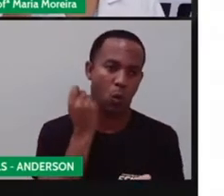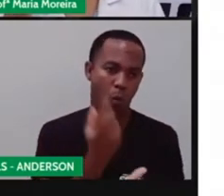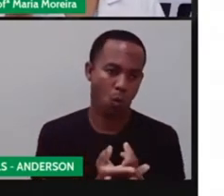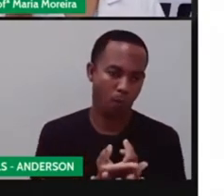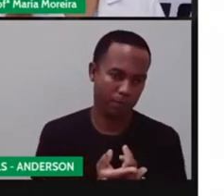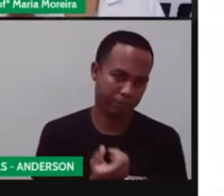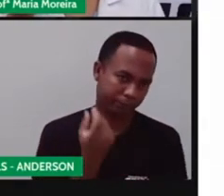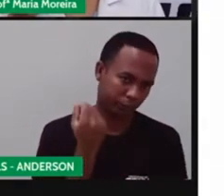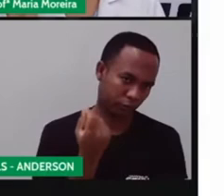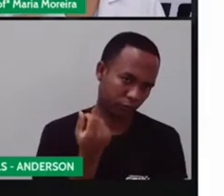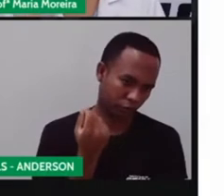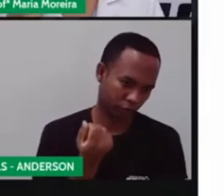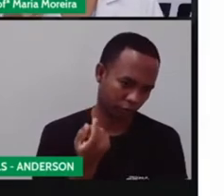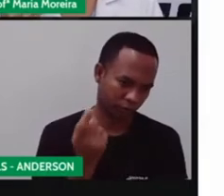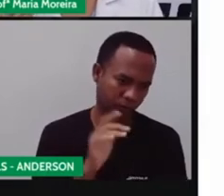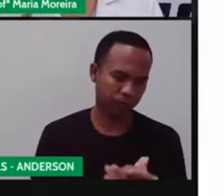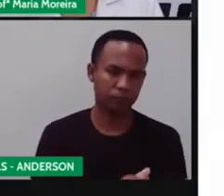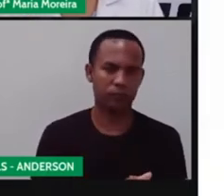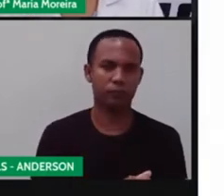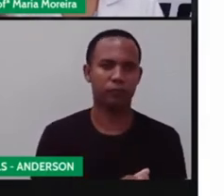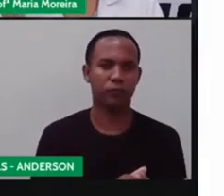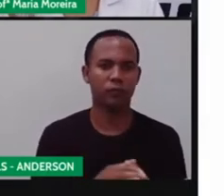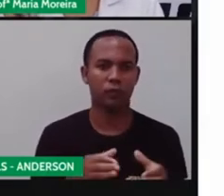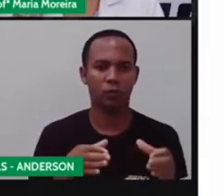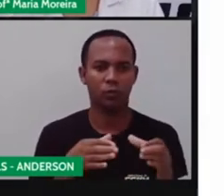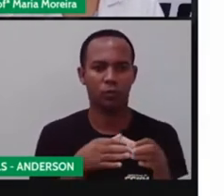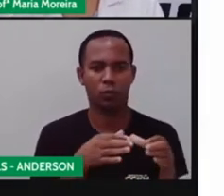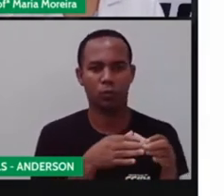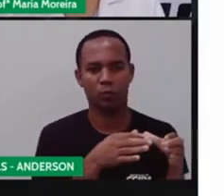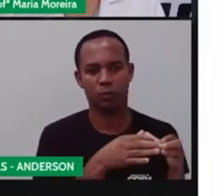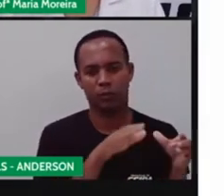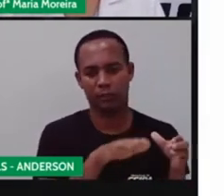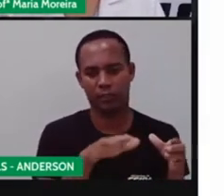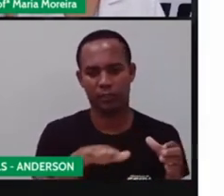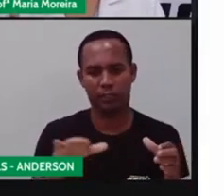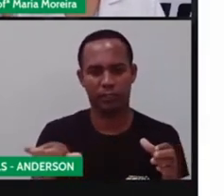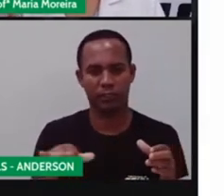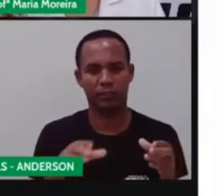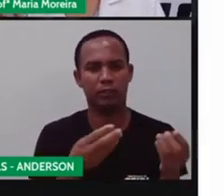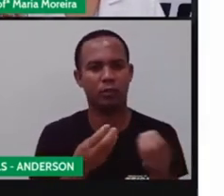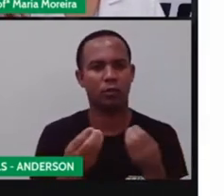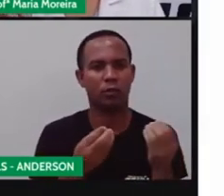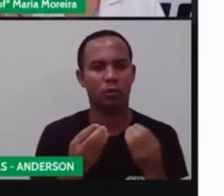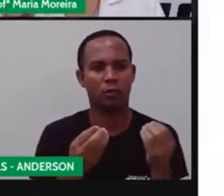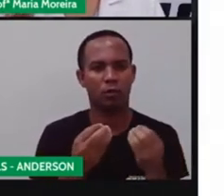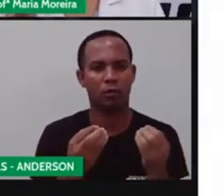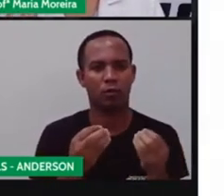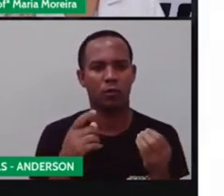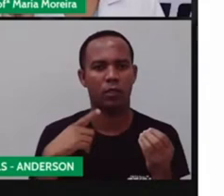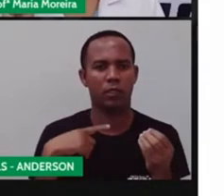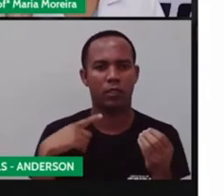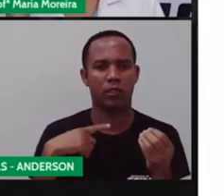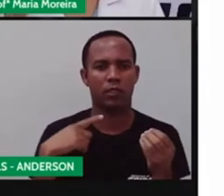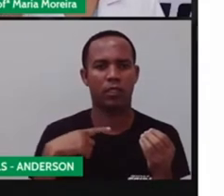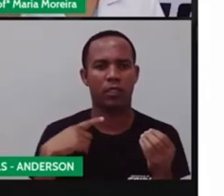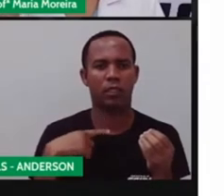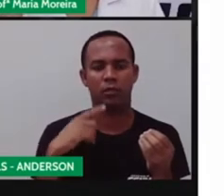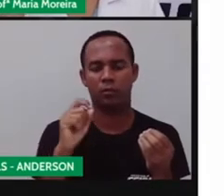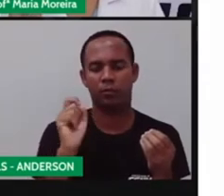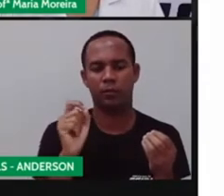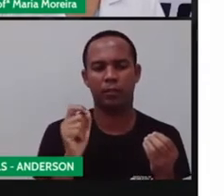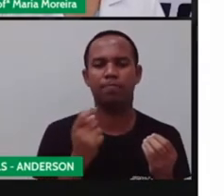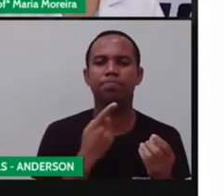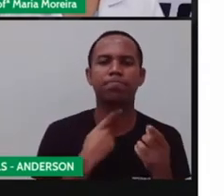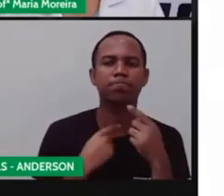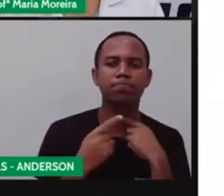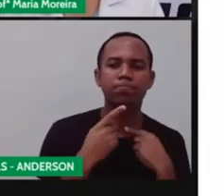dinheiro, né? O público infantil, no caso vocês, aparece nas estratégias de marketing como um influenciador